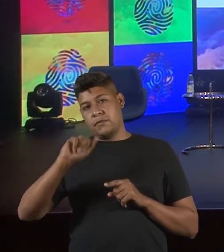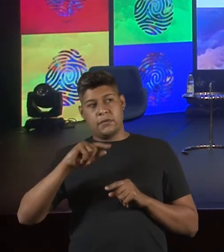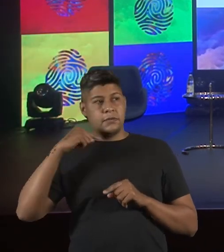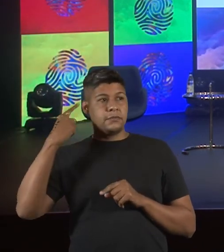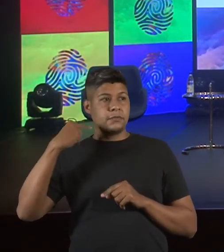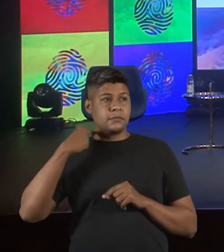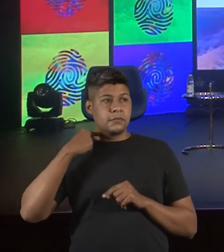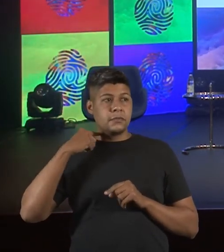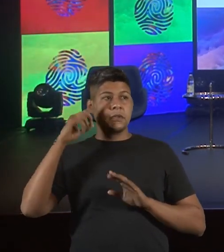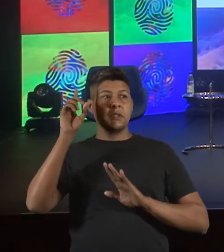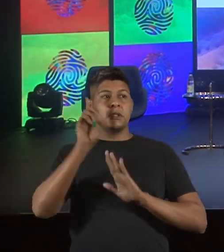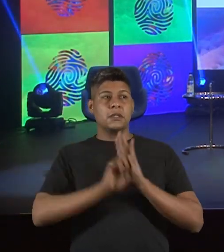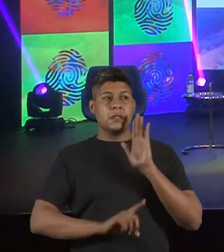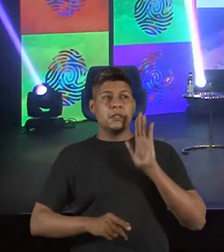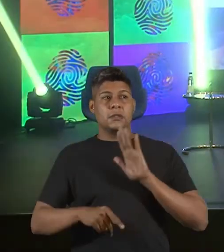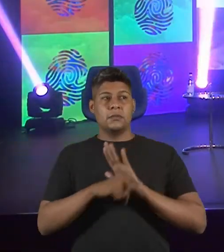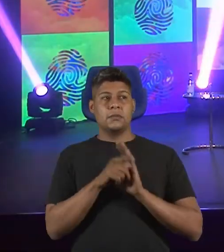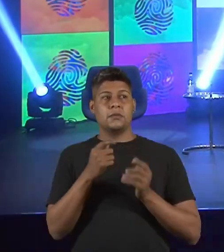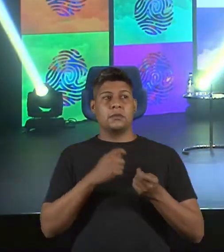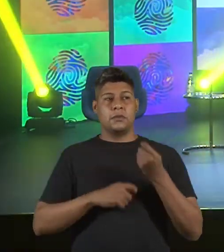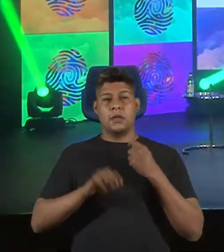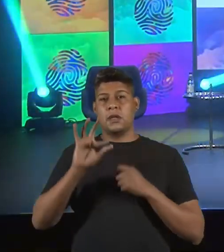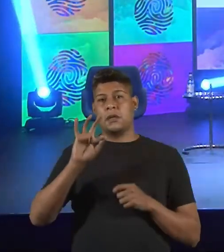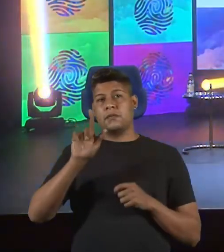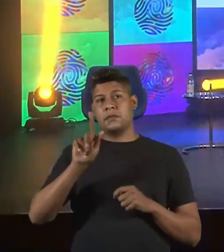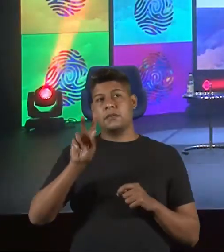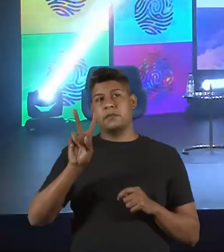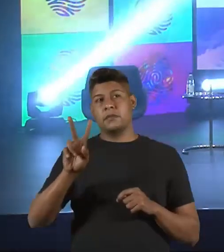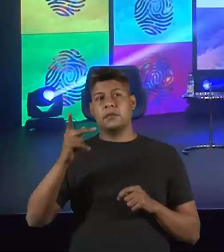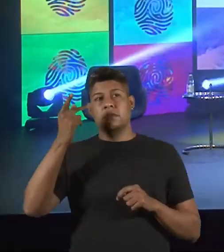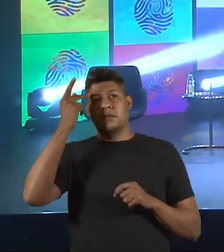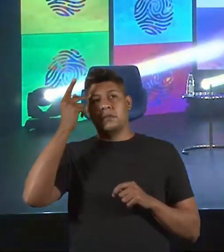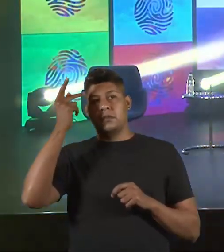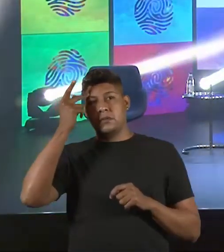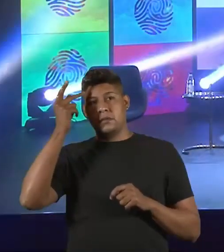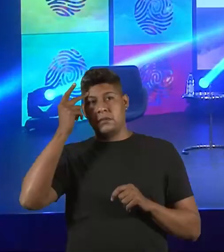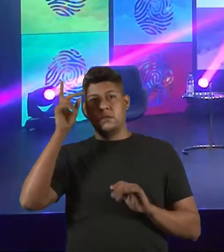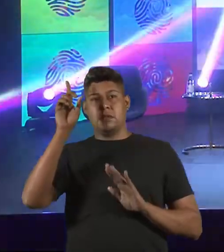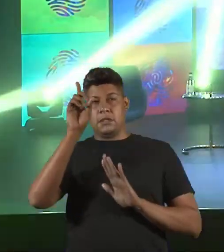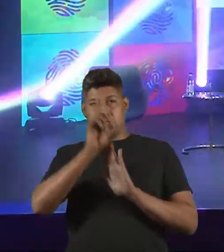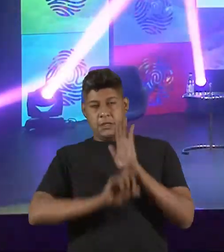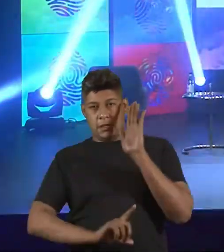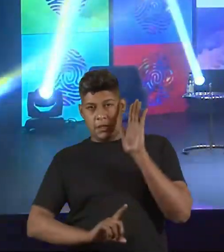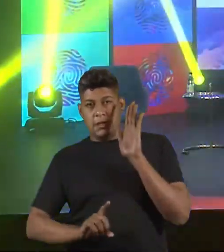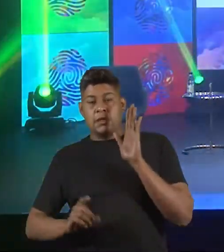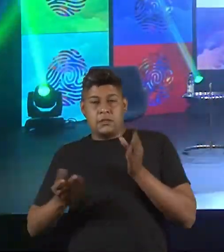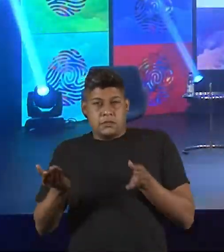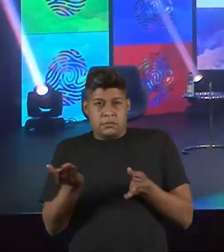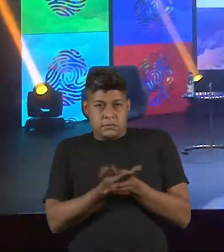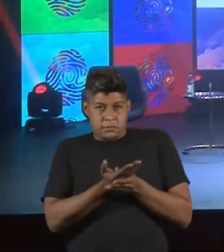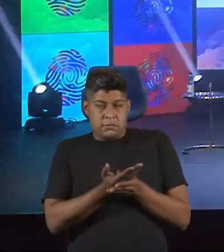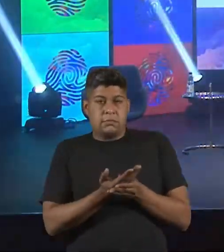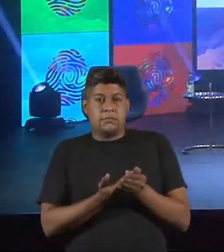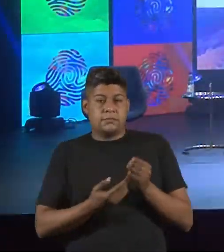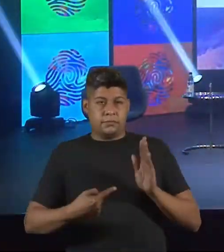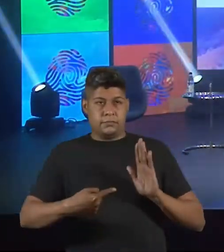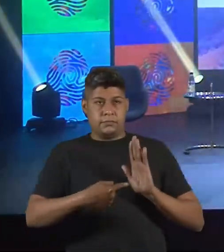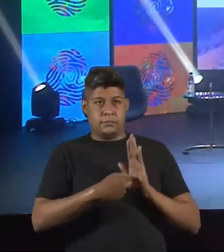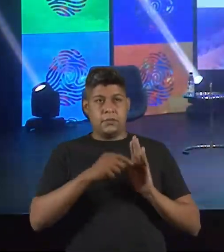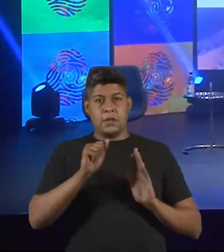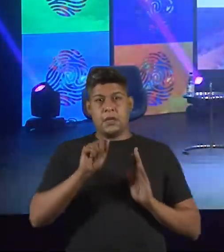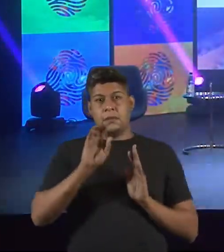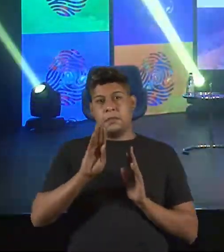pós-graduada em Direito Penal Econômico pela FGV de São Paulo, em Direito Penal e Processual Penal pela